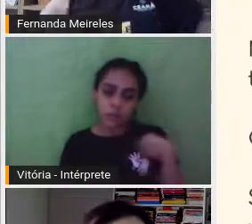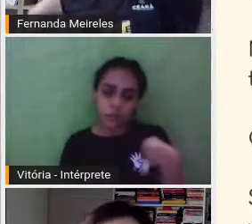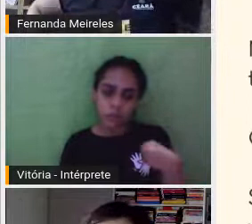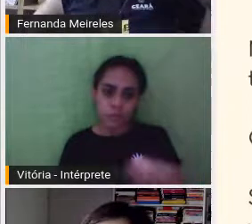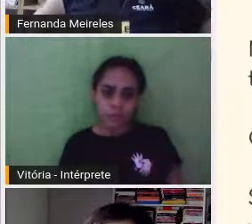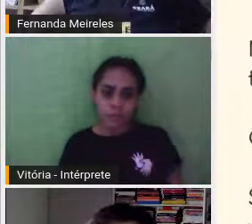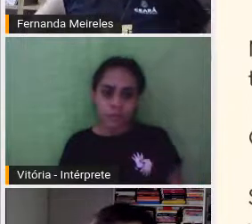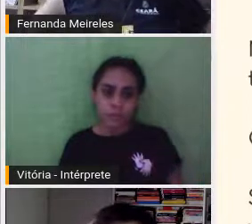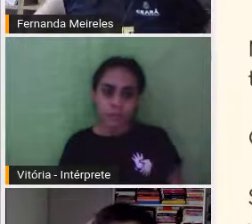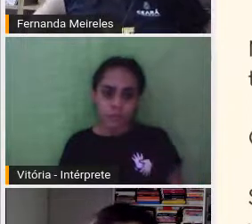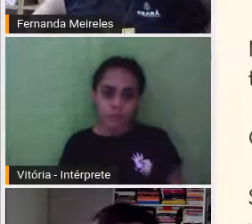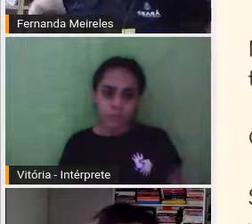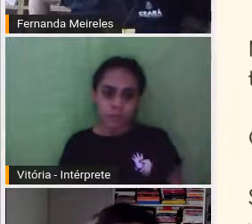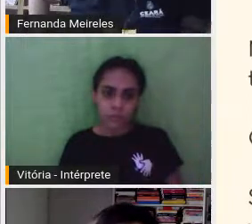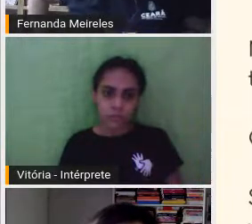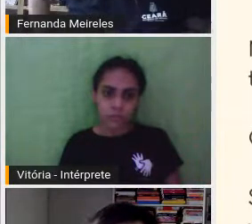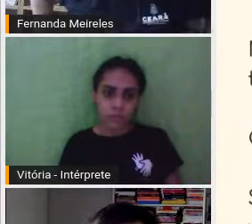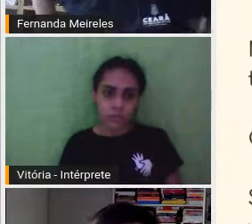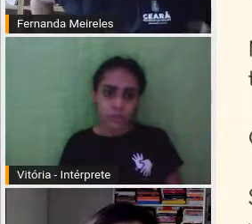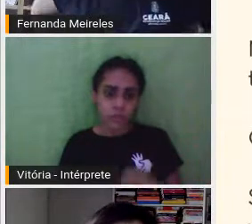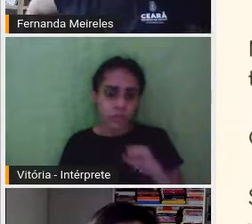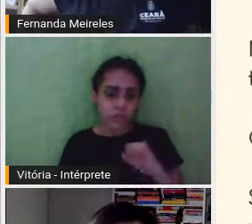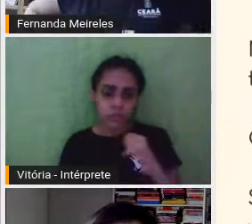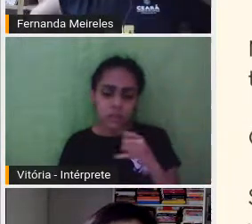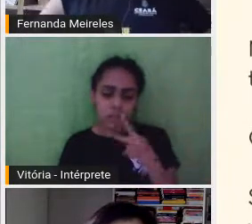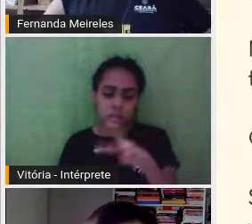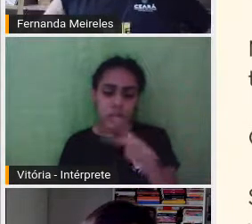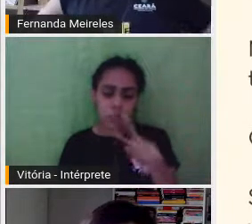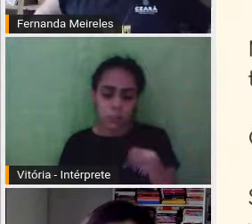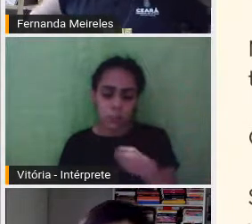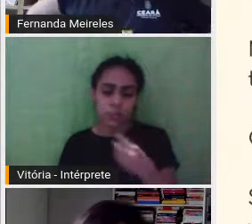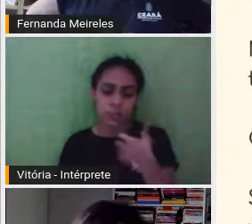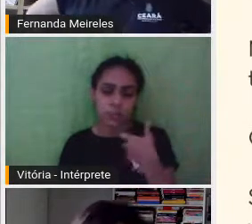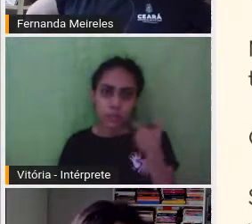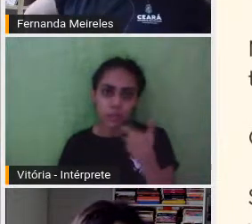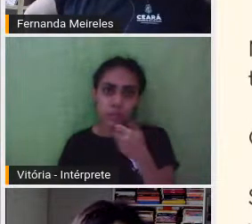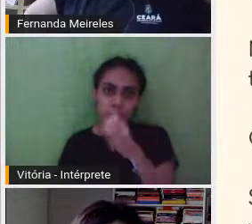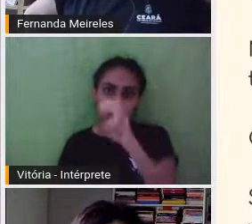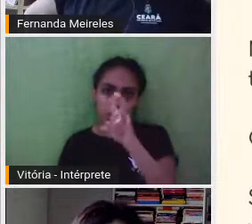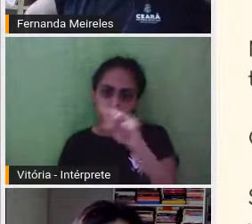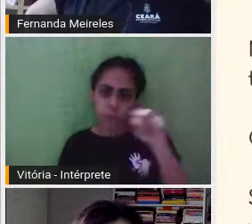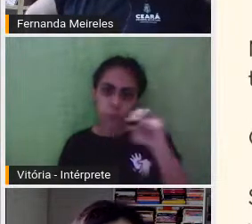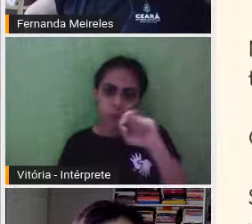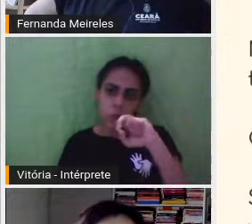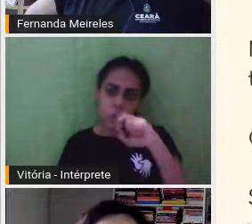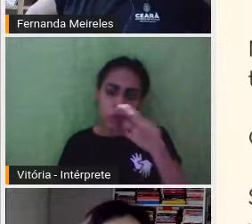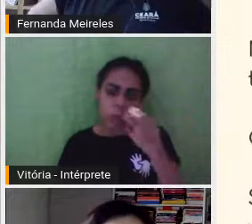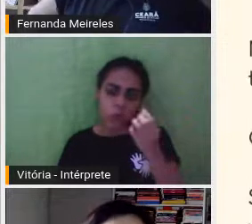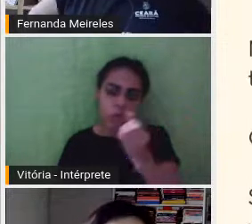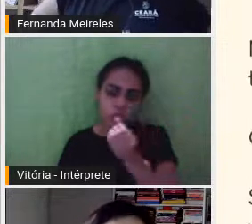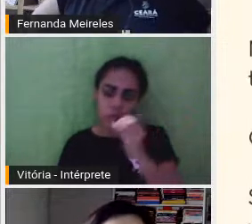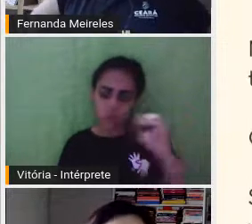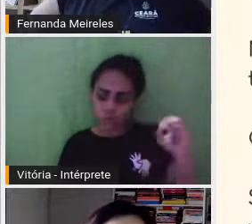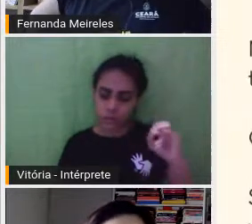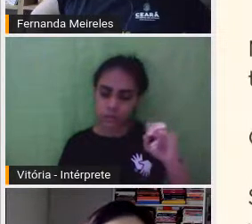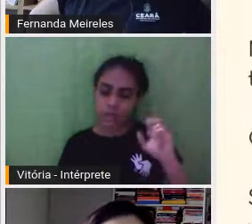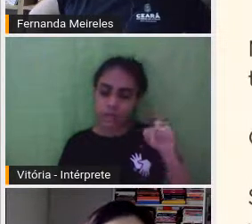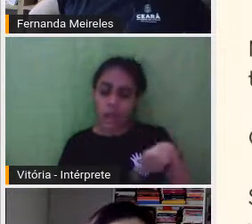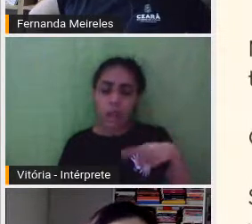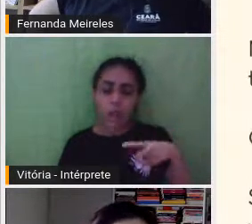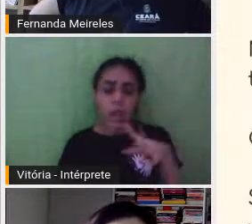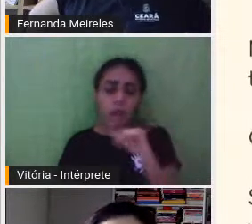mesmo que seu filho tenha 50, 60 anos, você vai tratá-lo como mes enfants. Meus filhos e minhas crianças.